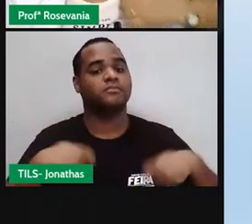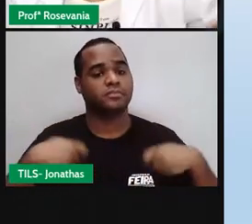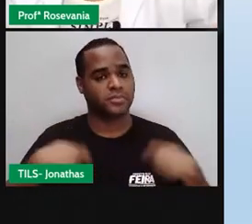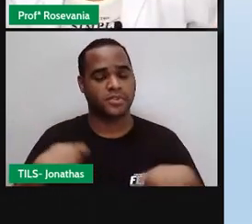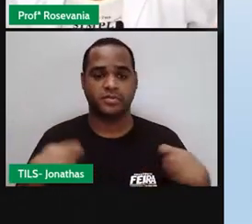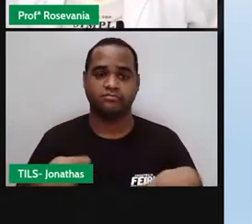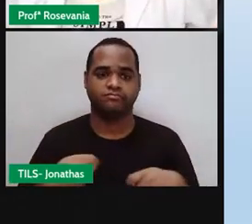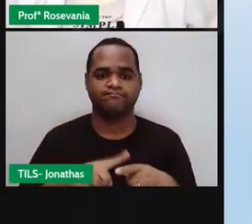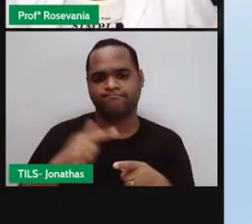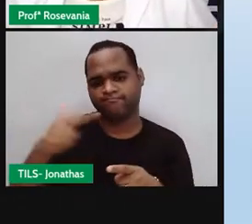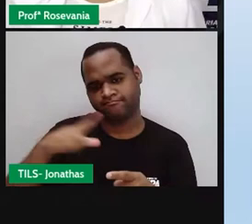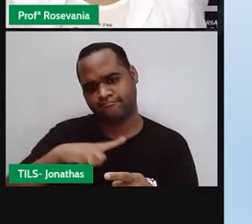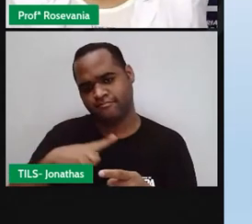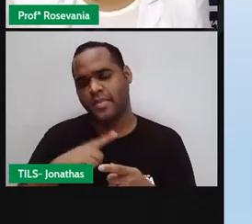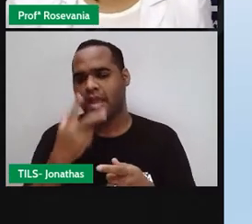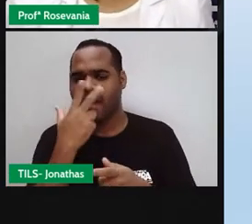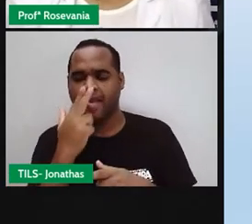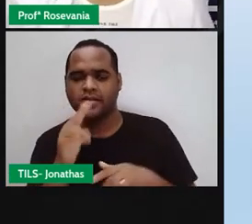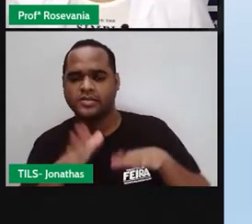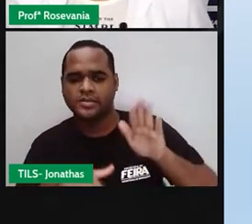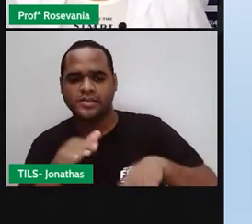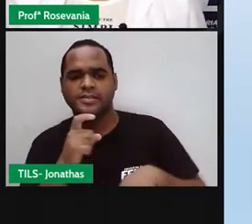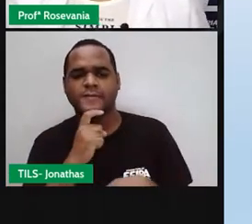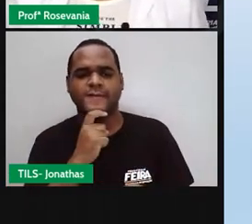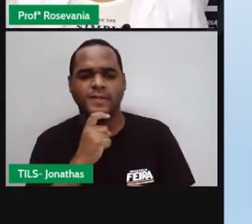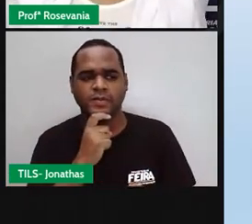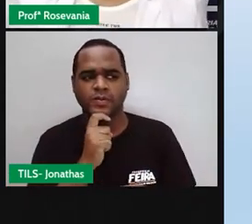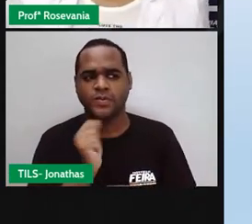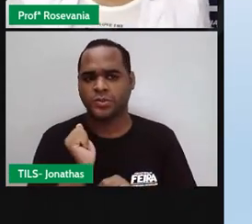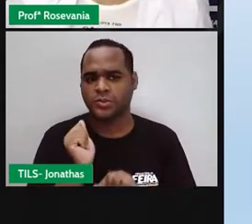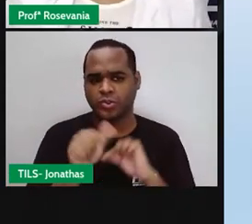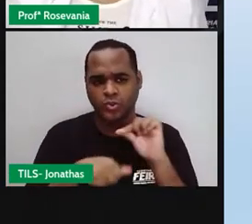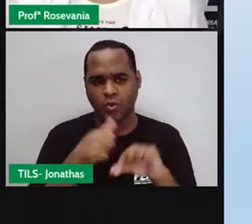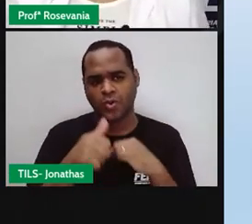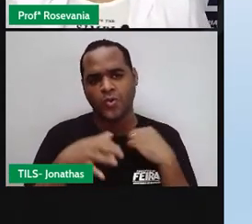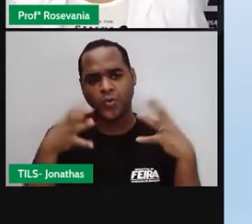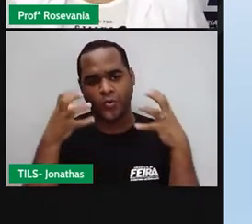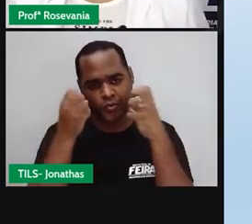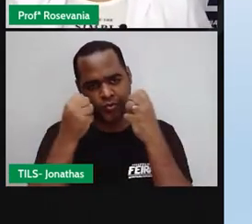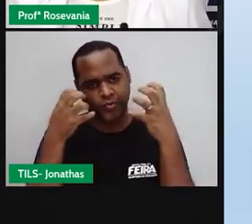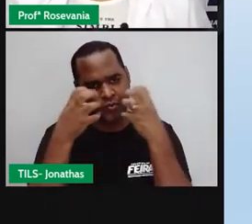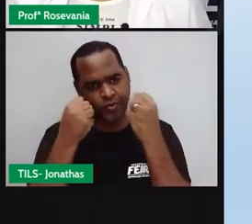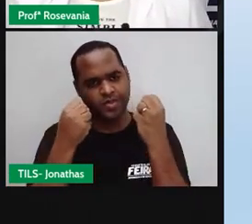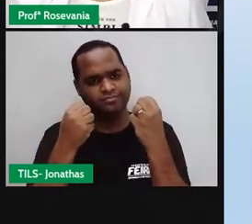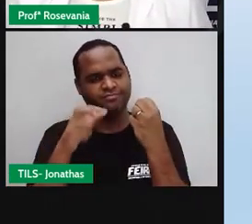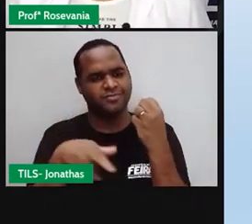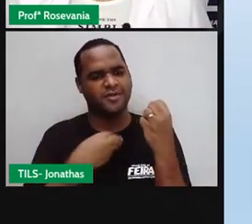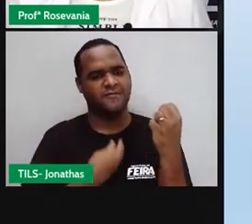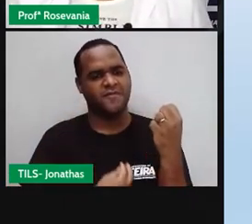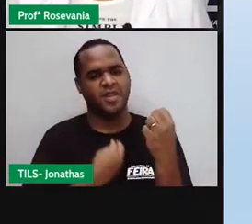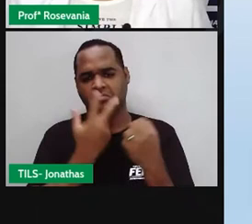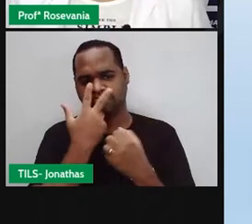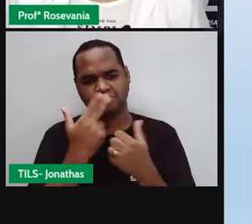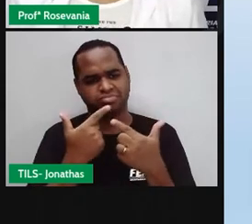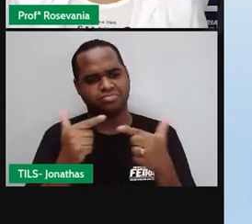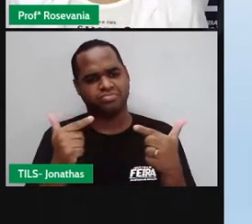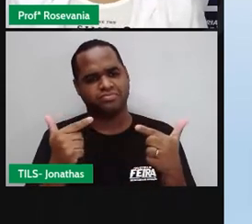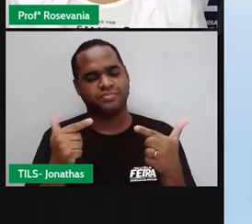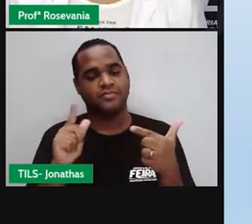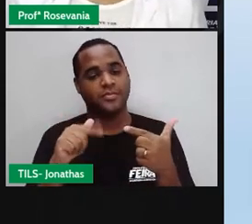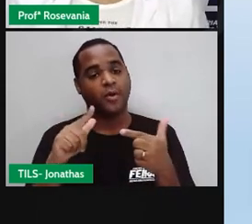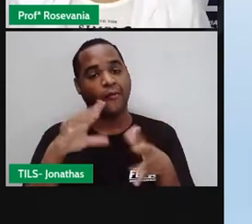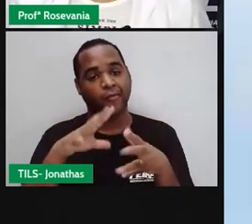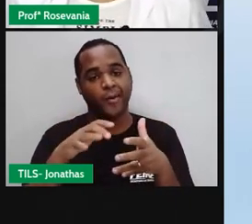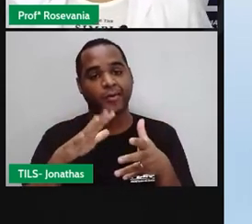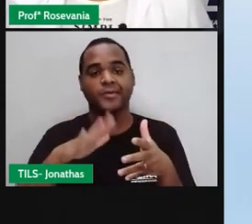amenas. Imagina se aí fosse tudo frio, né. Se fosse tudo escuro, não teria vida, né, no nosso planeta. Então,